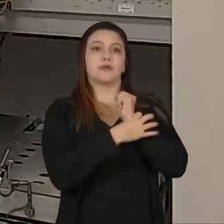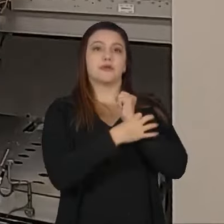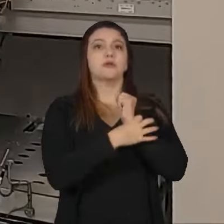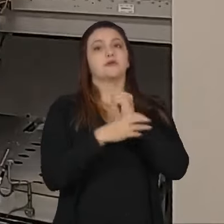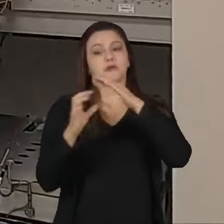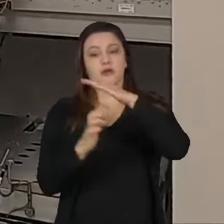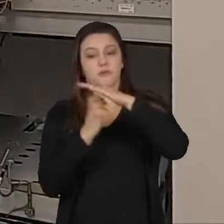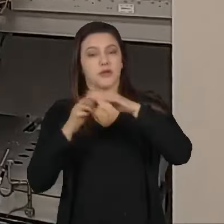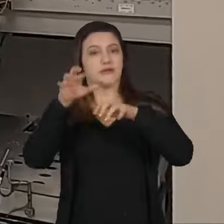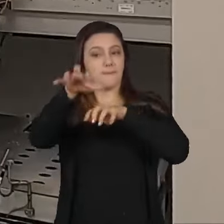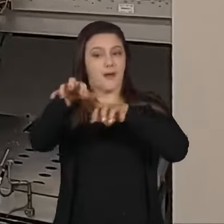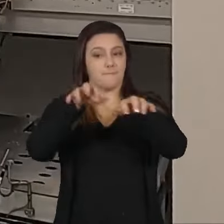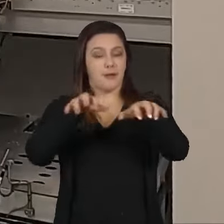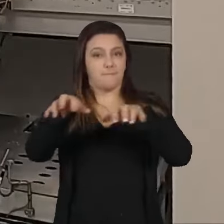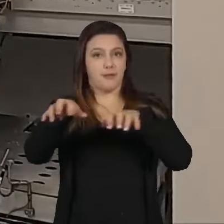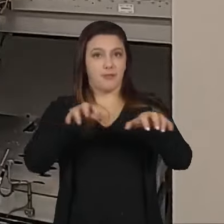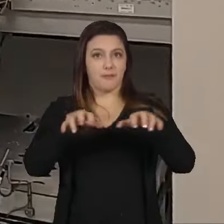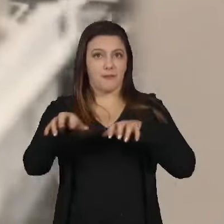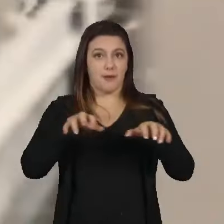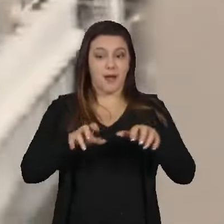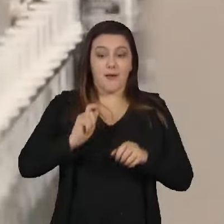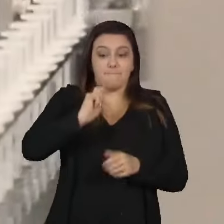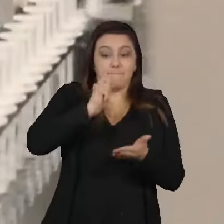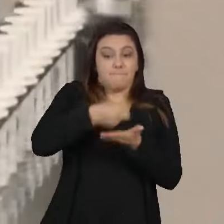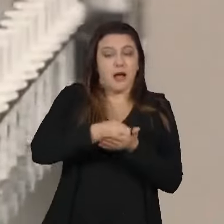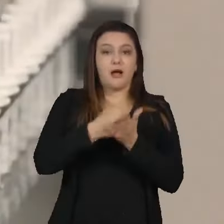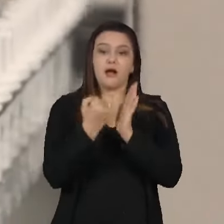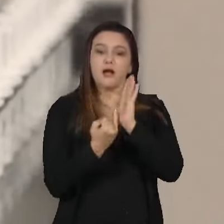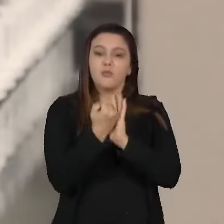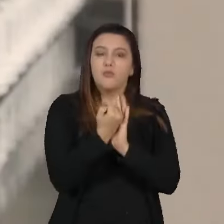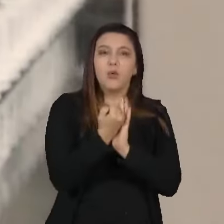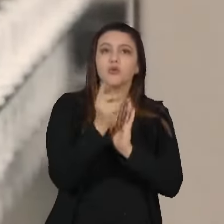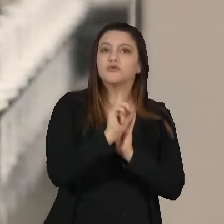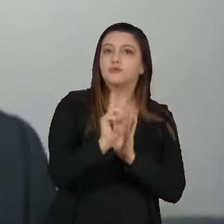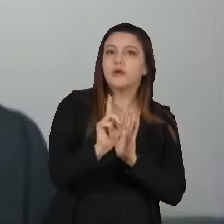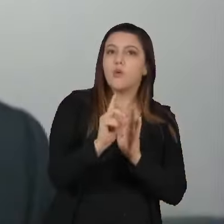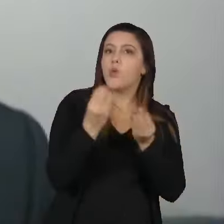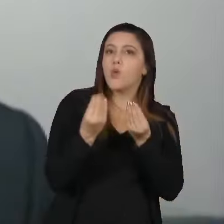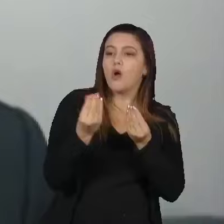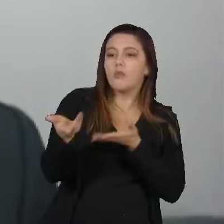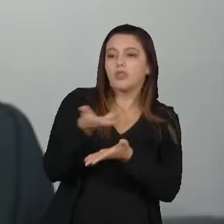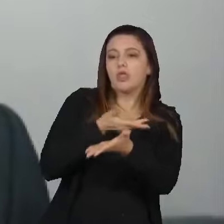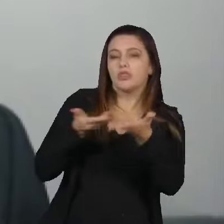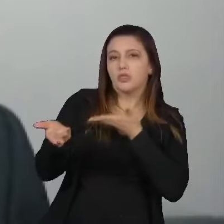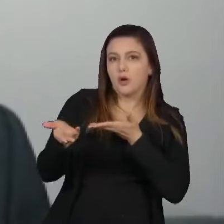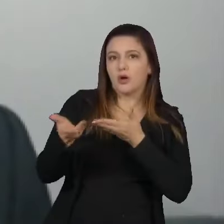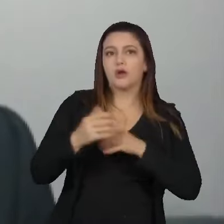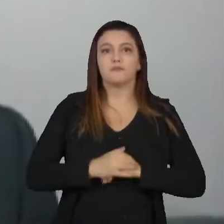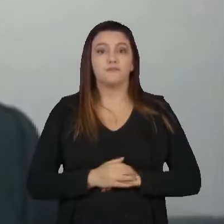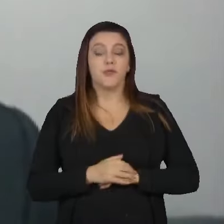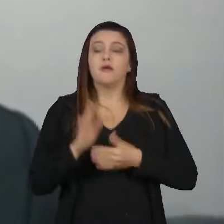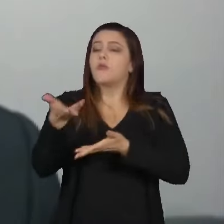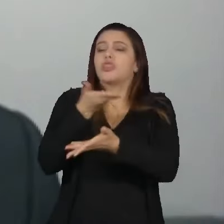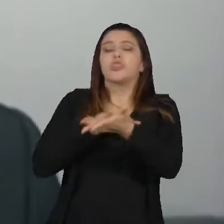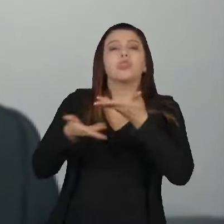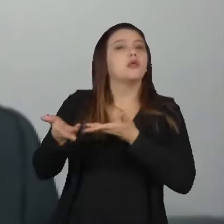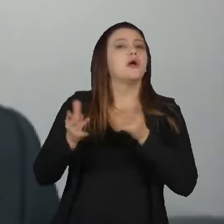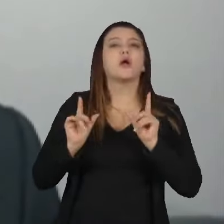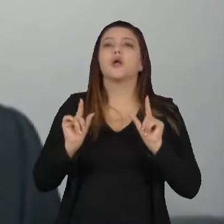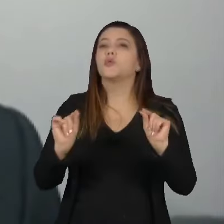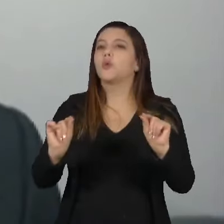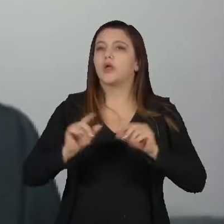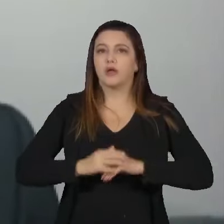de determinado setor deixem de pagar impostos em troca de contrapartidas. Mas contrapartida de quê? De